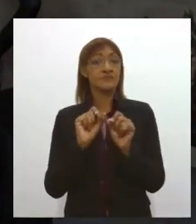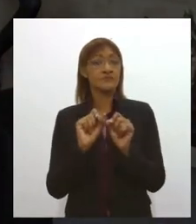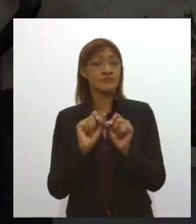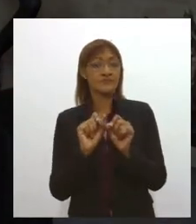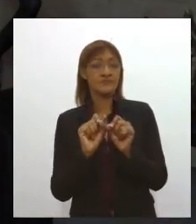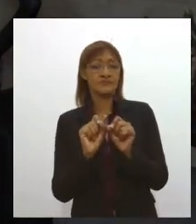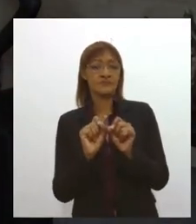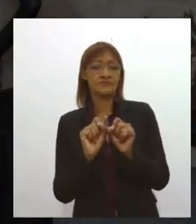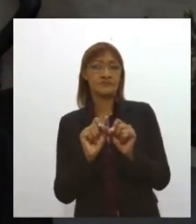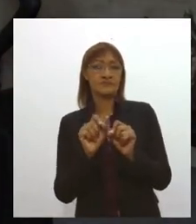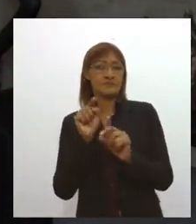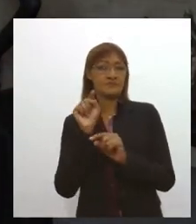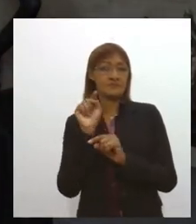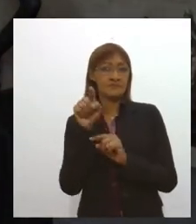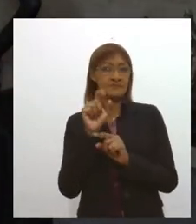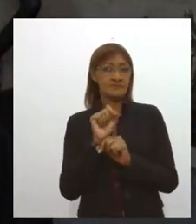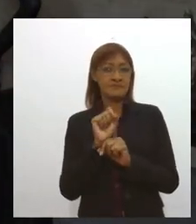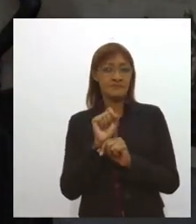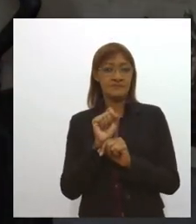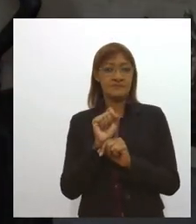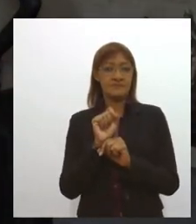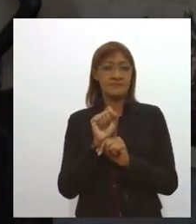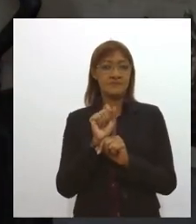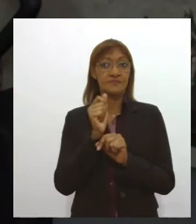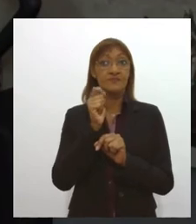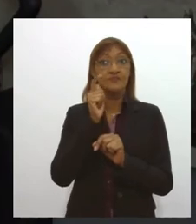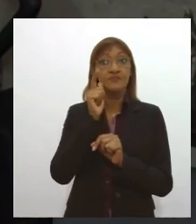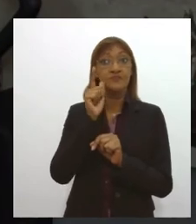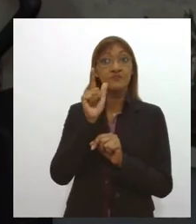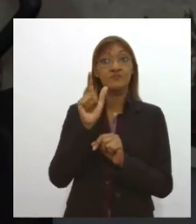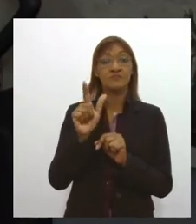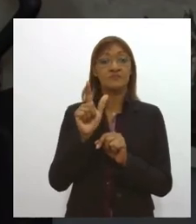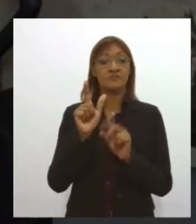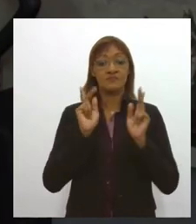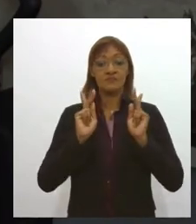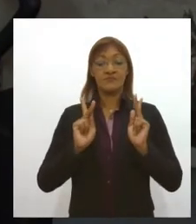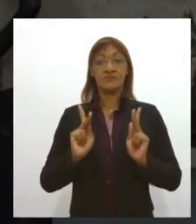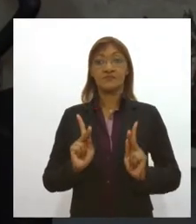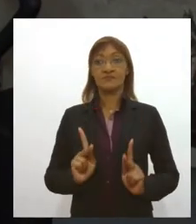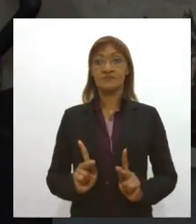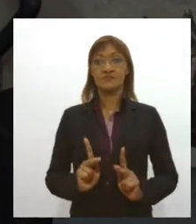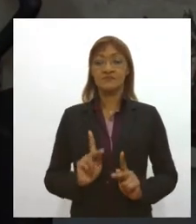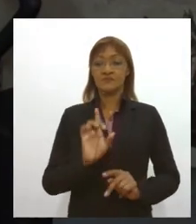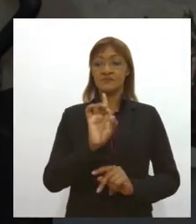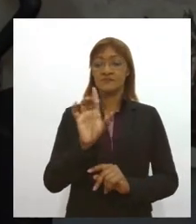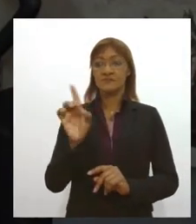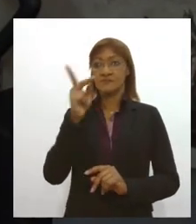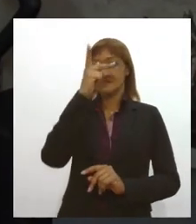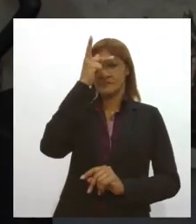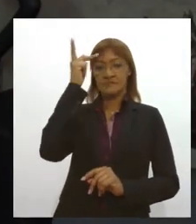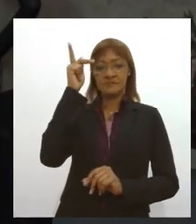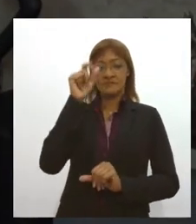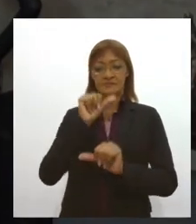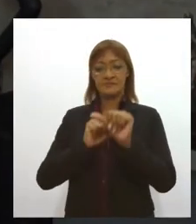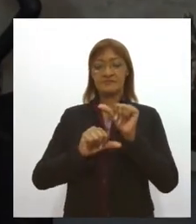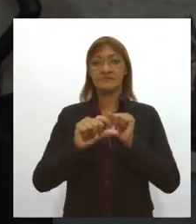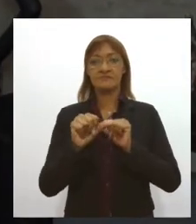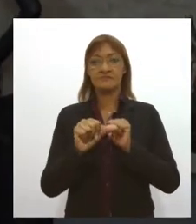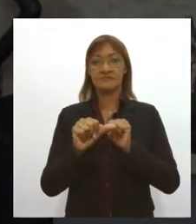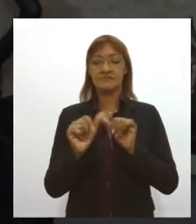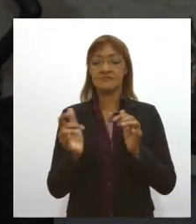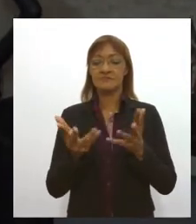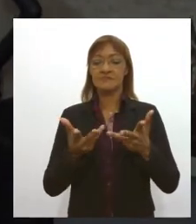é você conseguir alterar o comportamento das pessoas alterando as suas atitudes